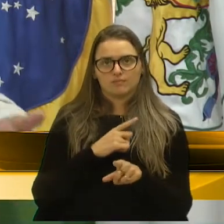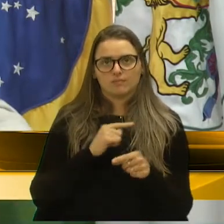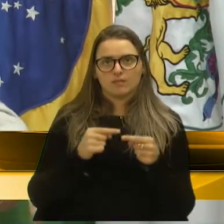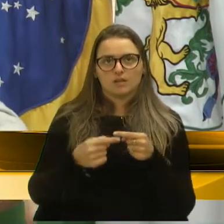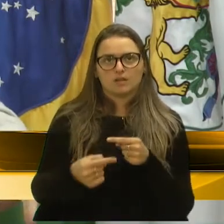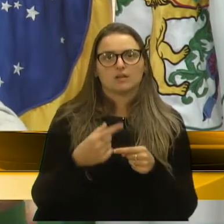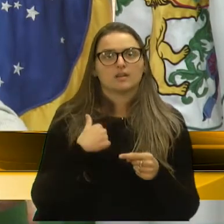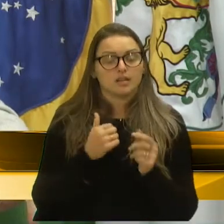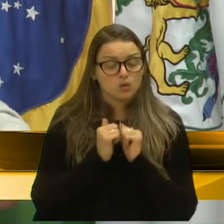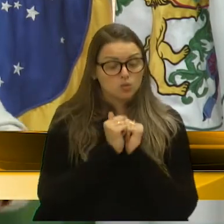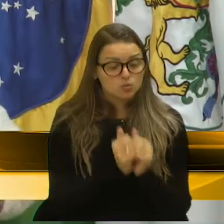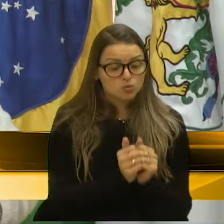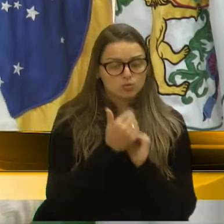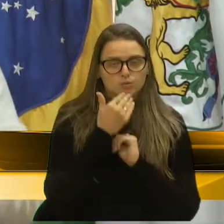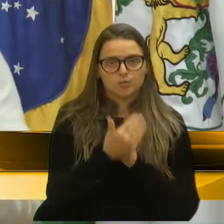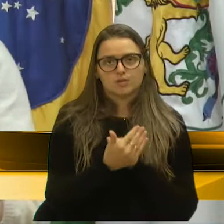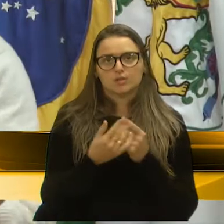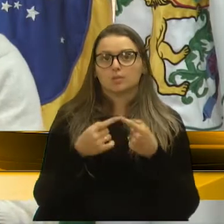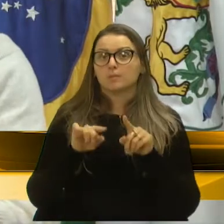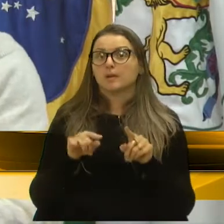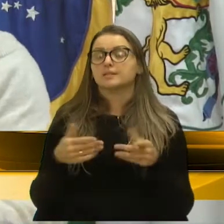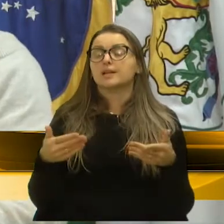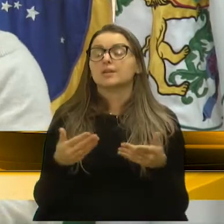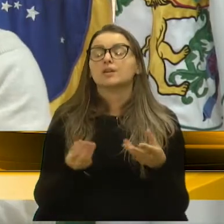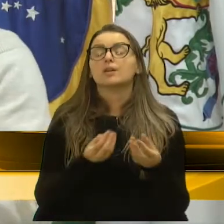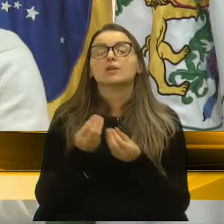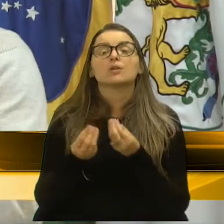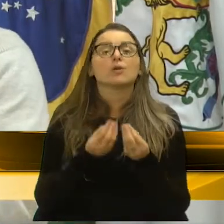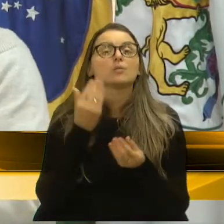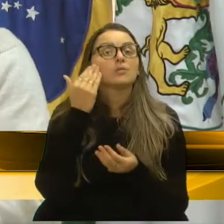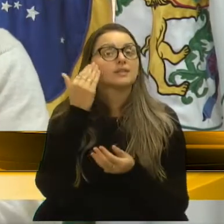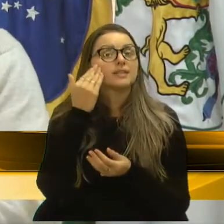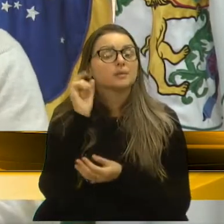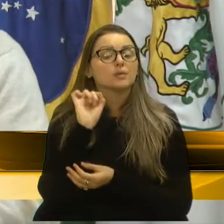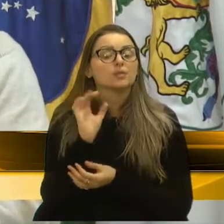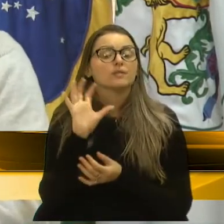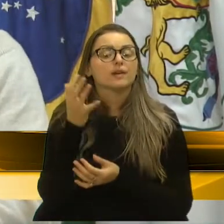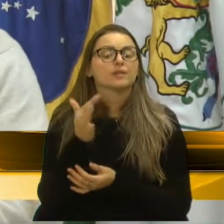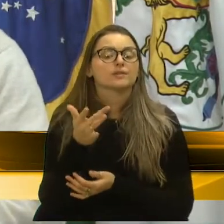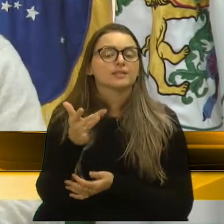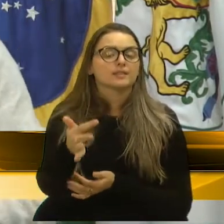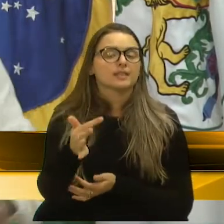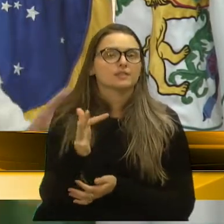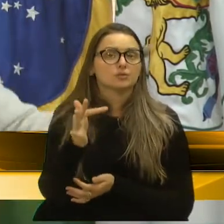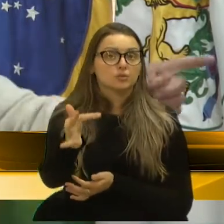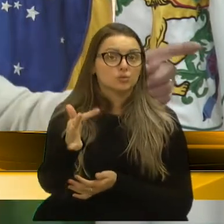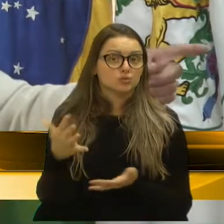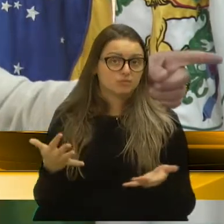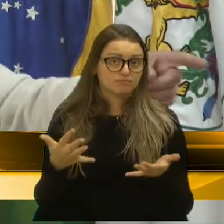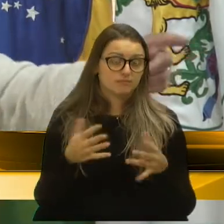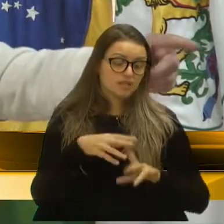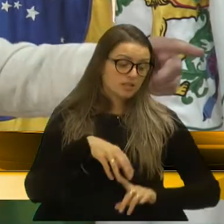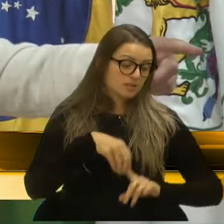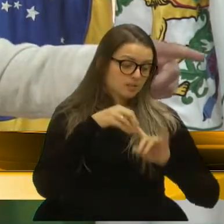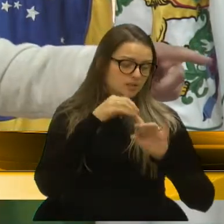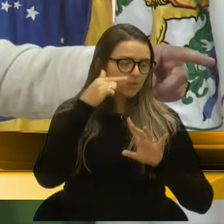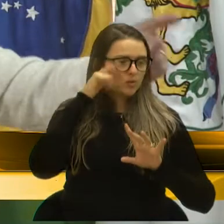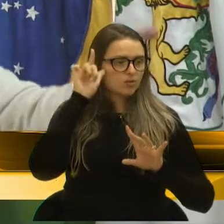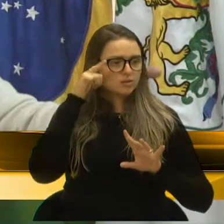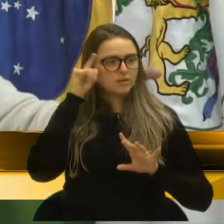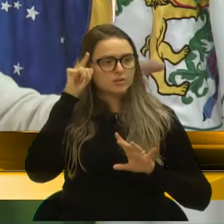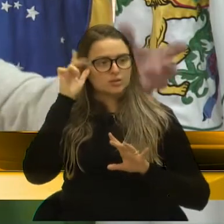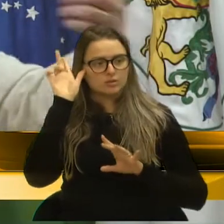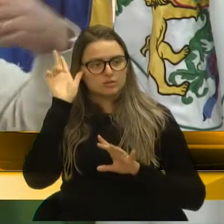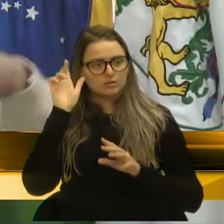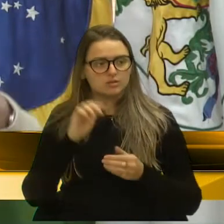vou estar junto cobrando. Agora, quem garante o que vai acontecer amanhã ou depois, principalmente ontem, anteontem, que o secretário